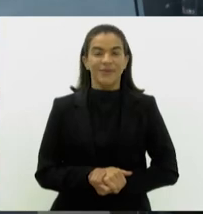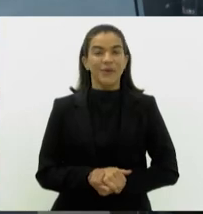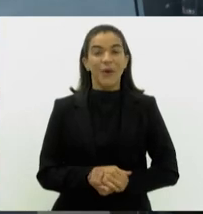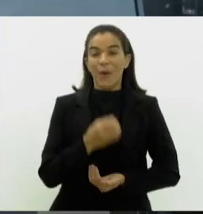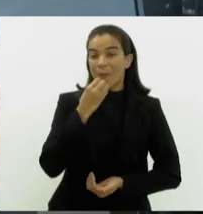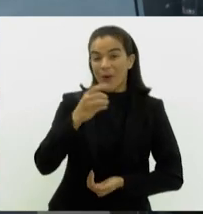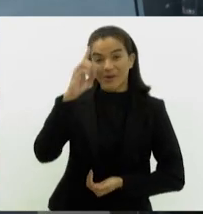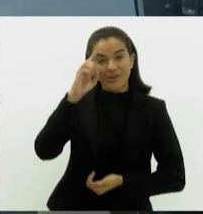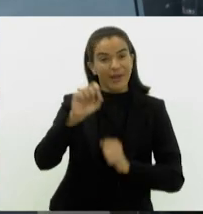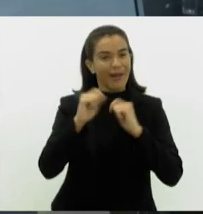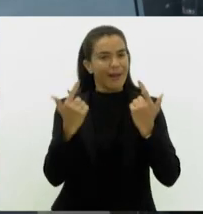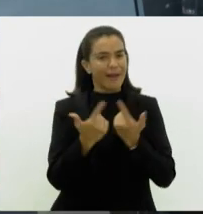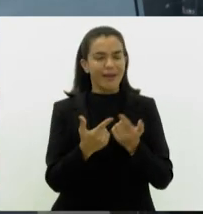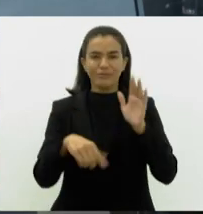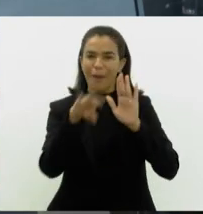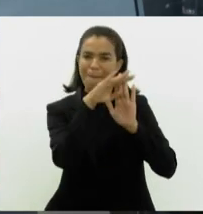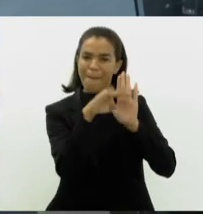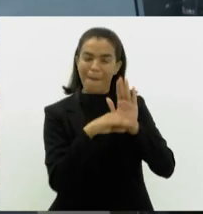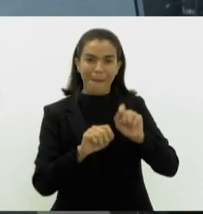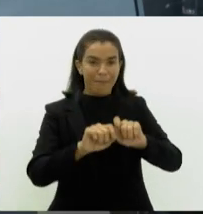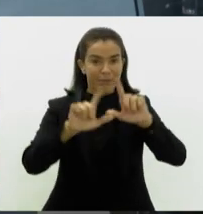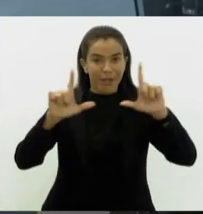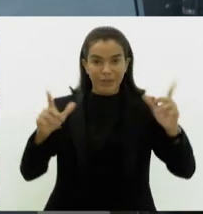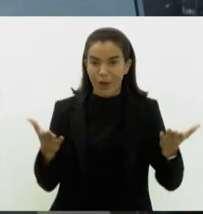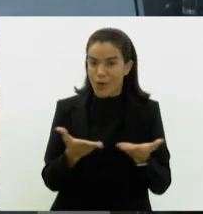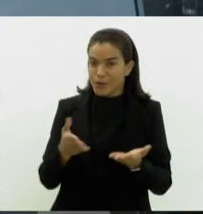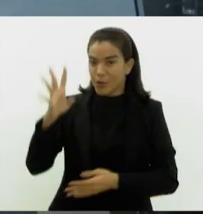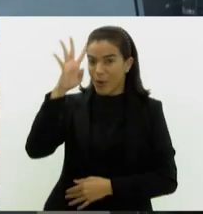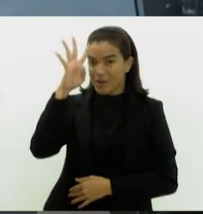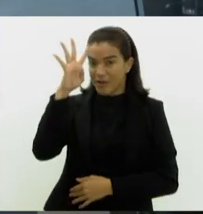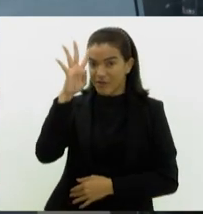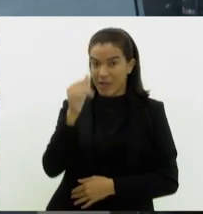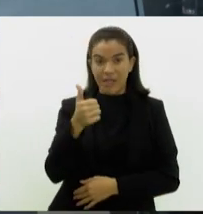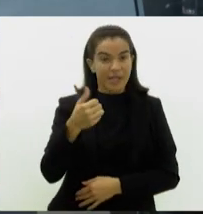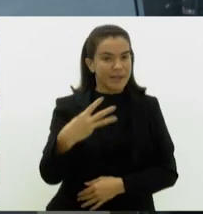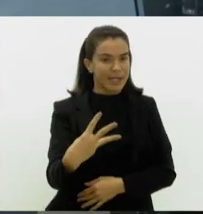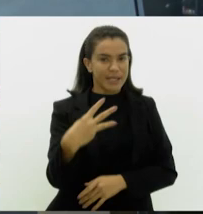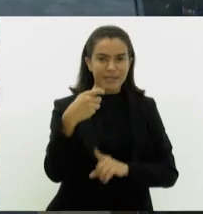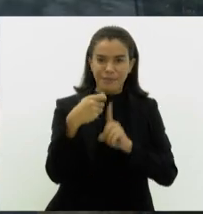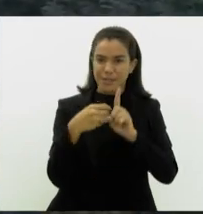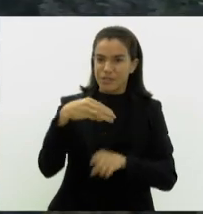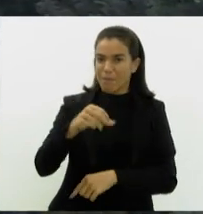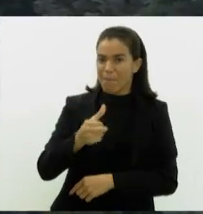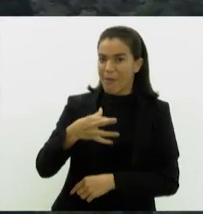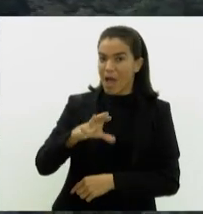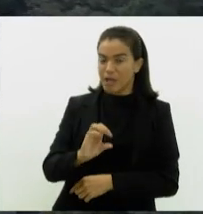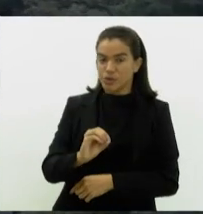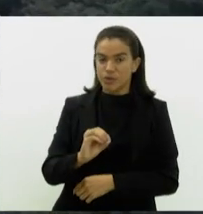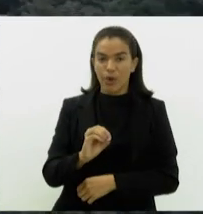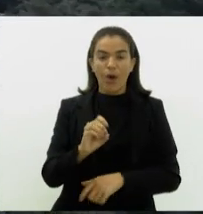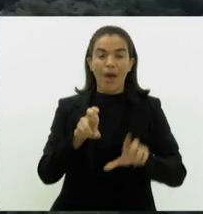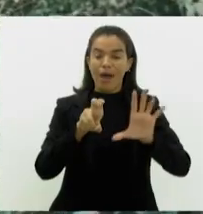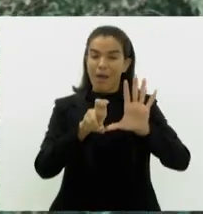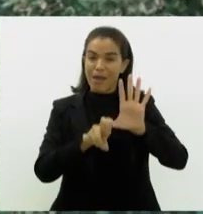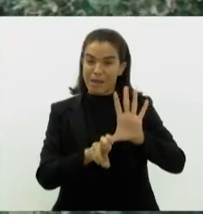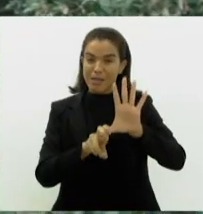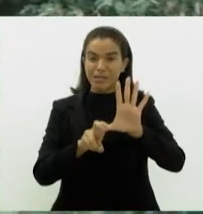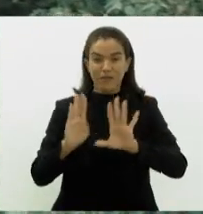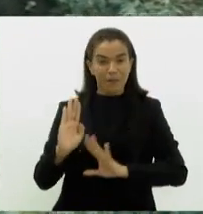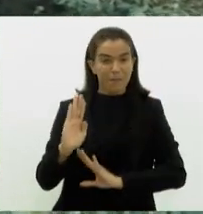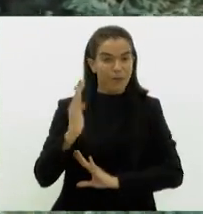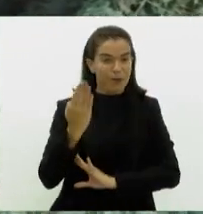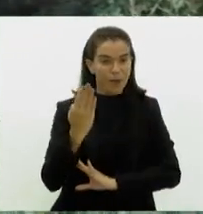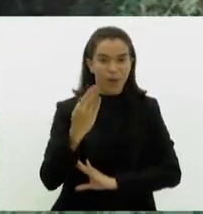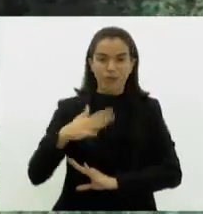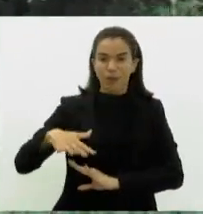O Bom Dia Alerj traz os seguintes destaques nesta quarta-feira, 13 de março. Reserva Biológica Poço das